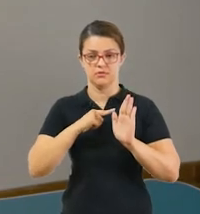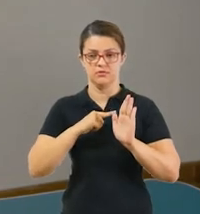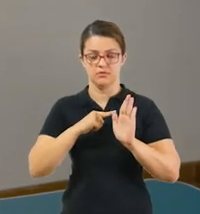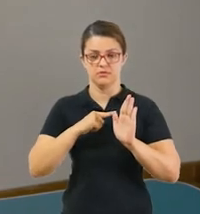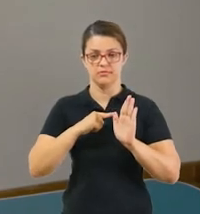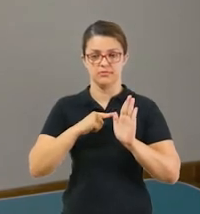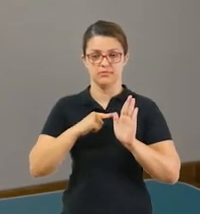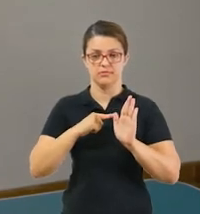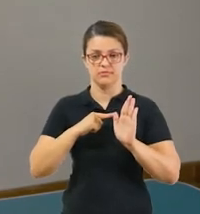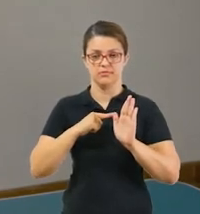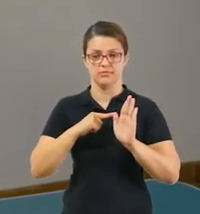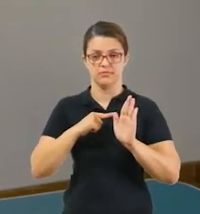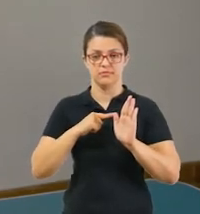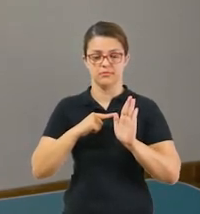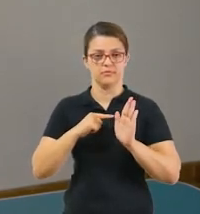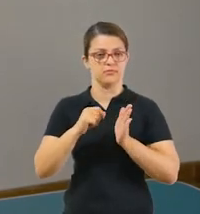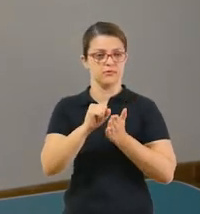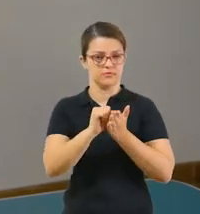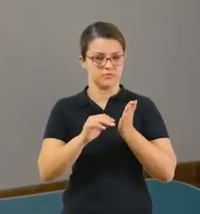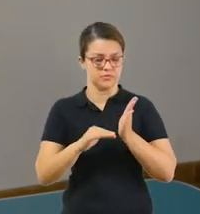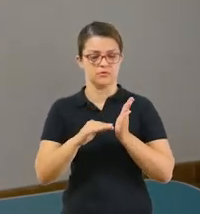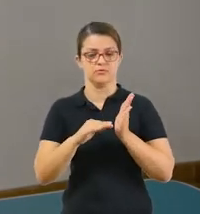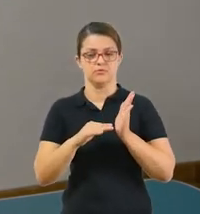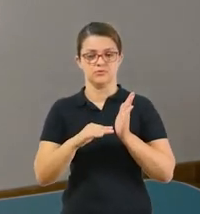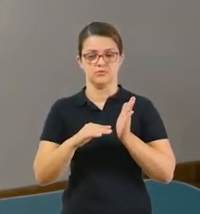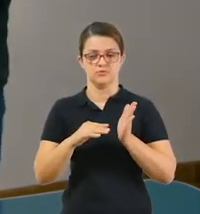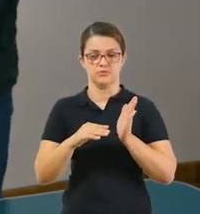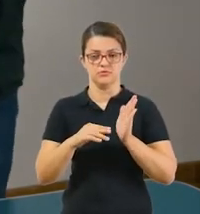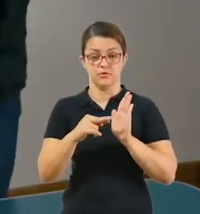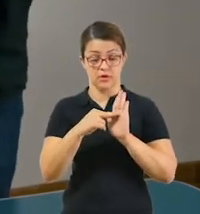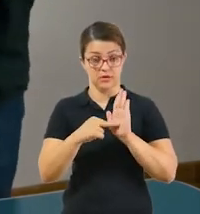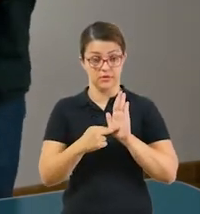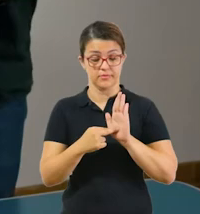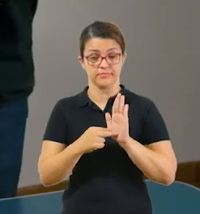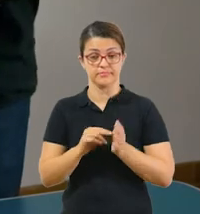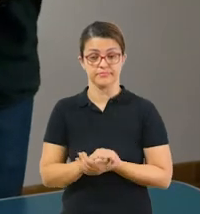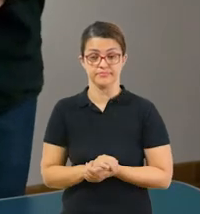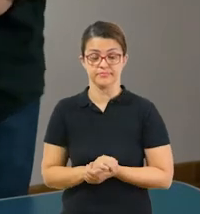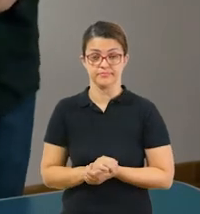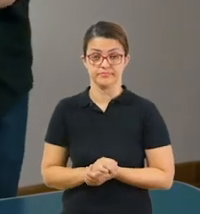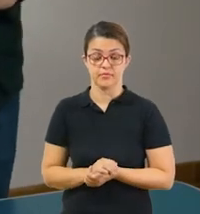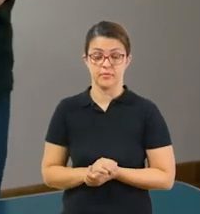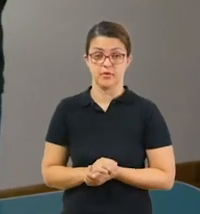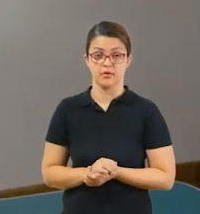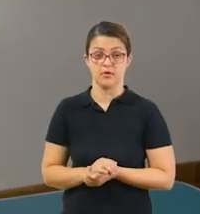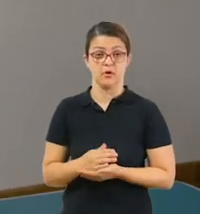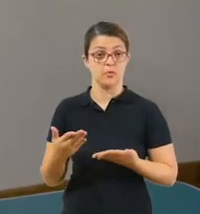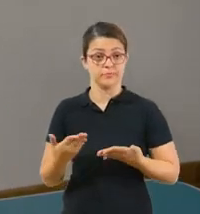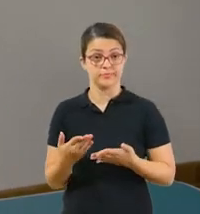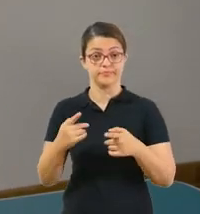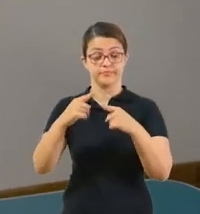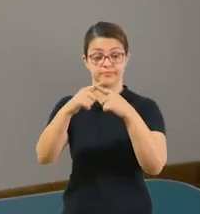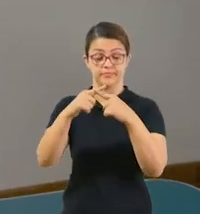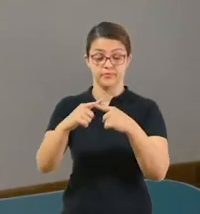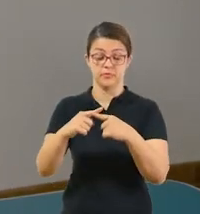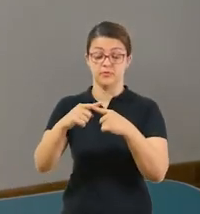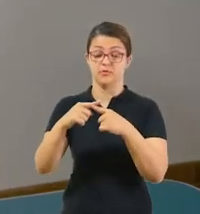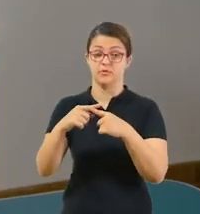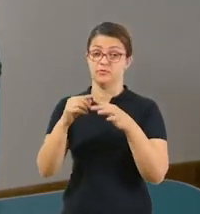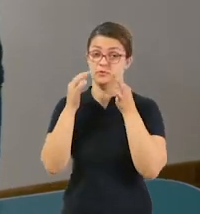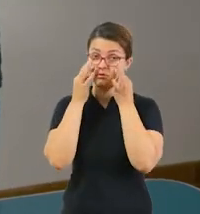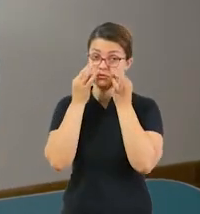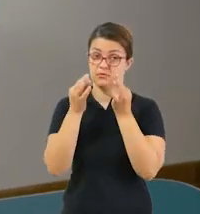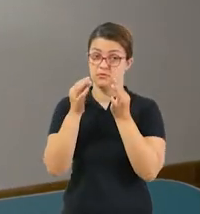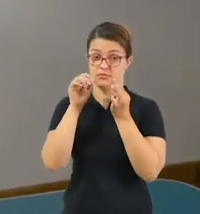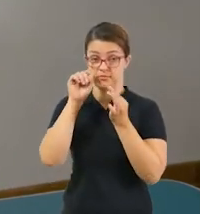no nosso arquivo do exercício, tudo bem? Partindo para a multiplicação, a gente tem uma atençãozinha